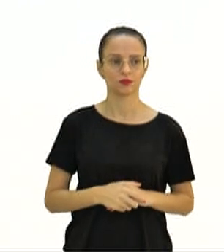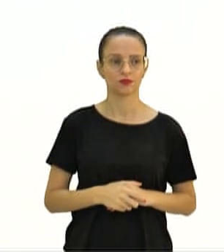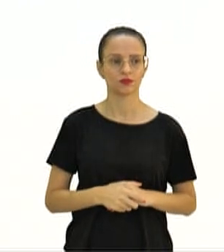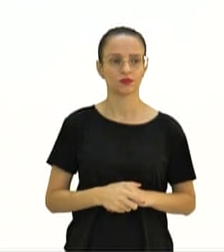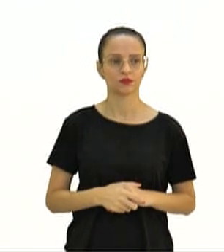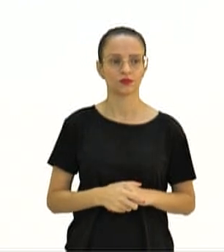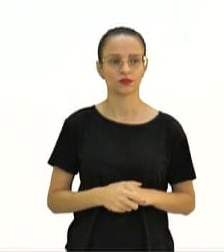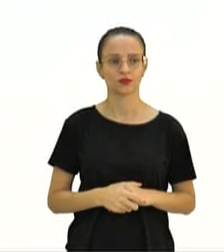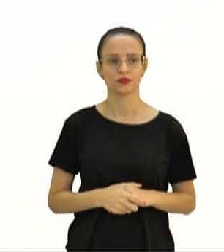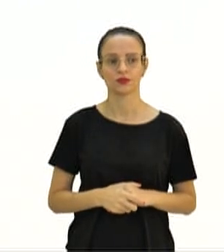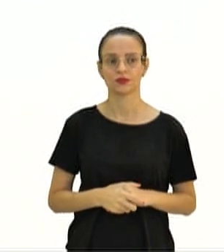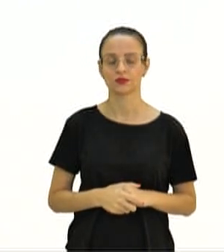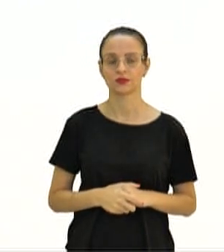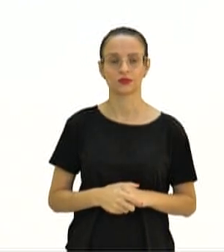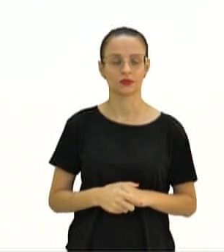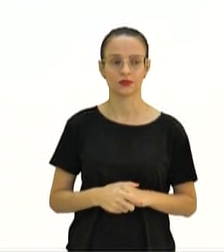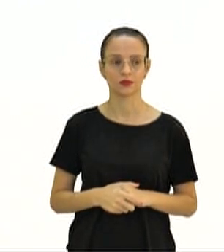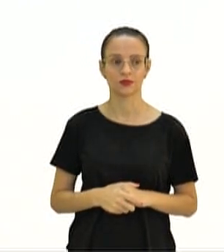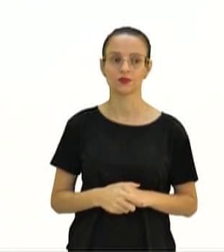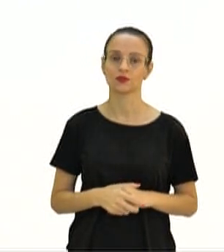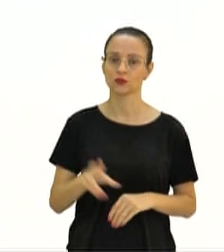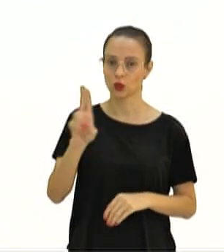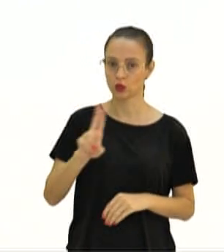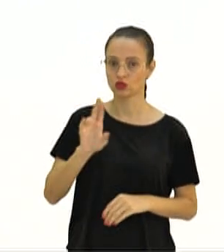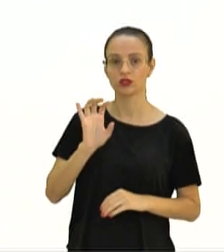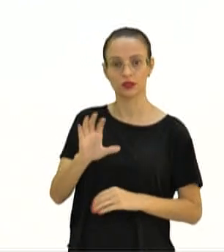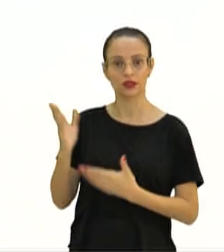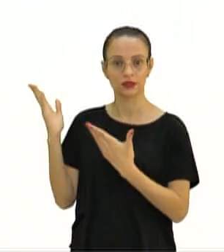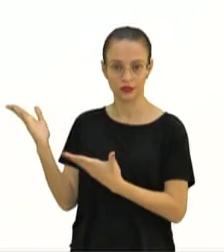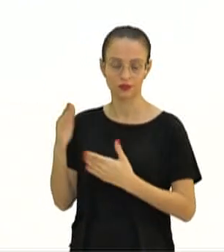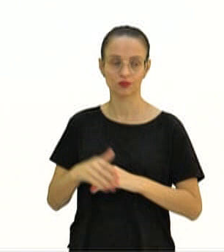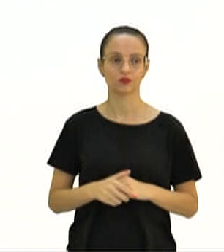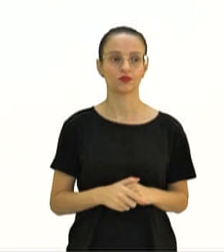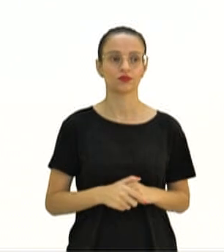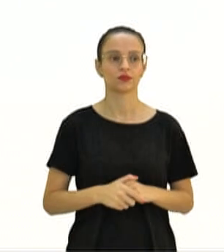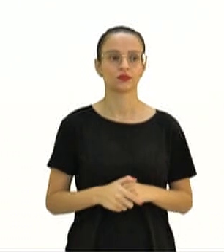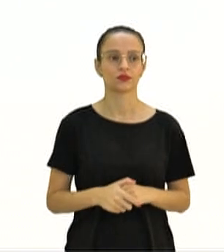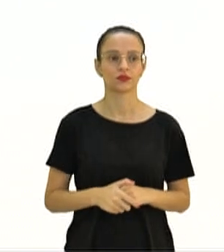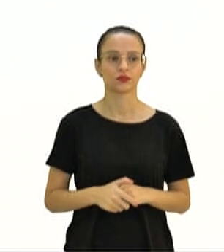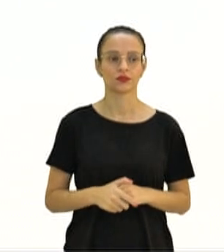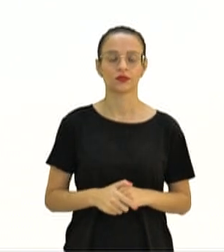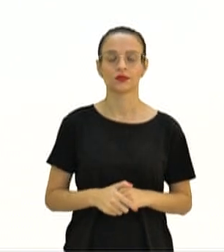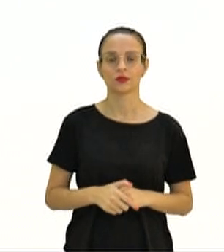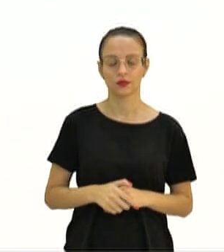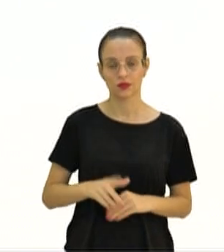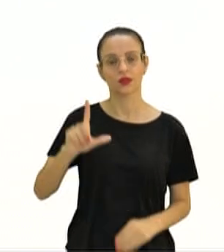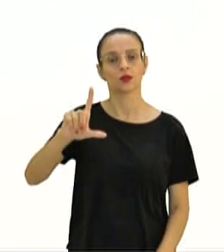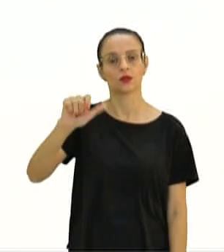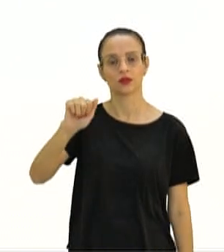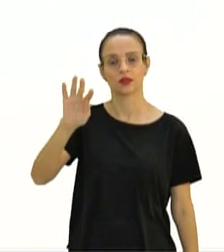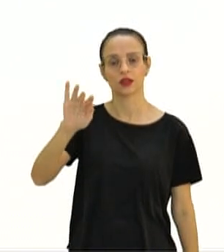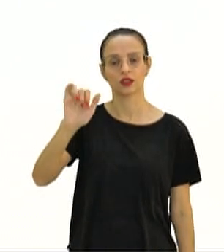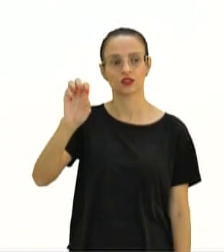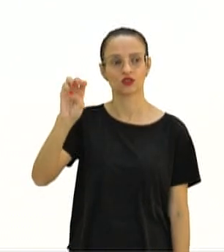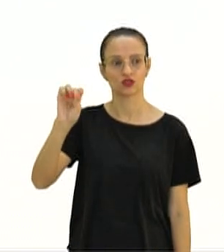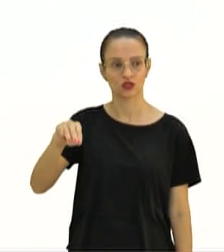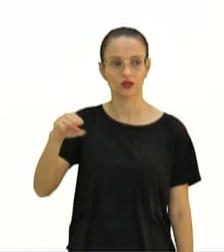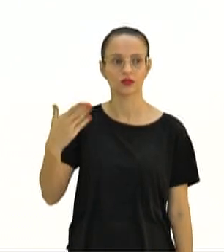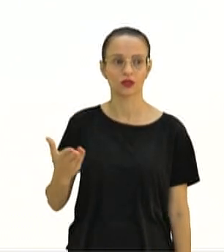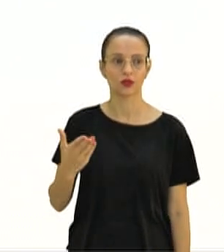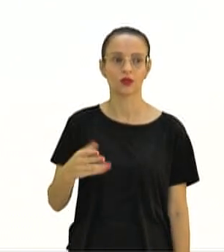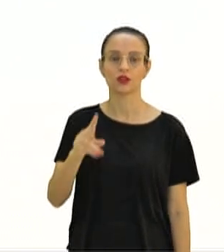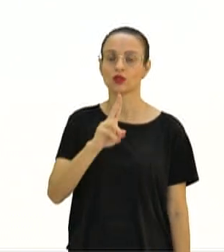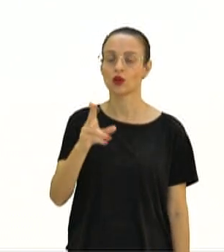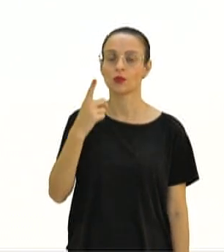E eu não sei o nome da espécie, vou utilizar esse recurso. E aqui eu tenho em latim. Lembrando que o nome deve ser feito em latim.